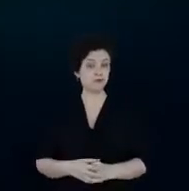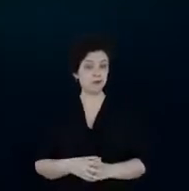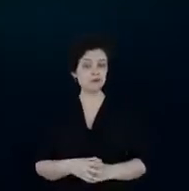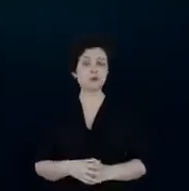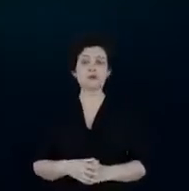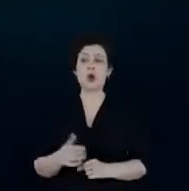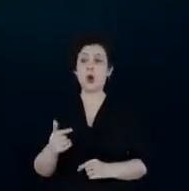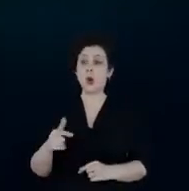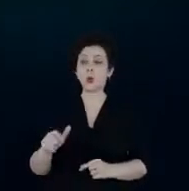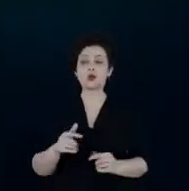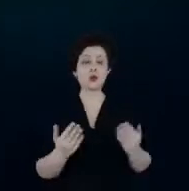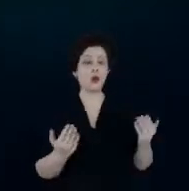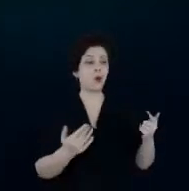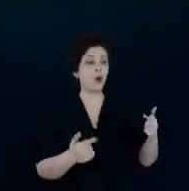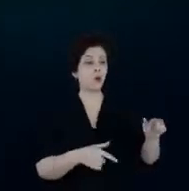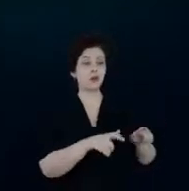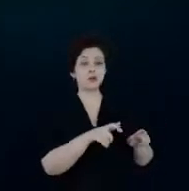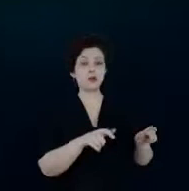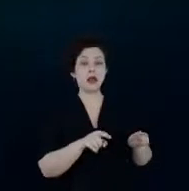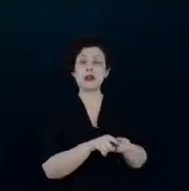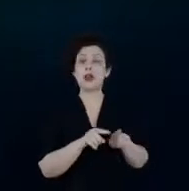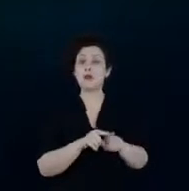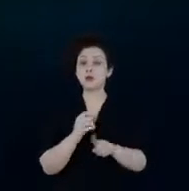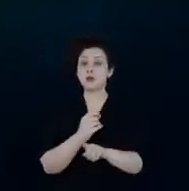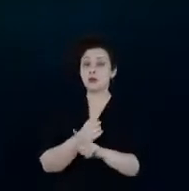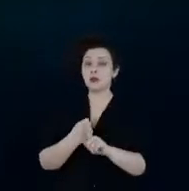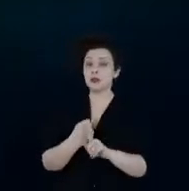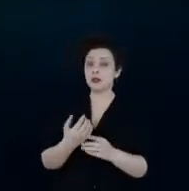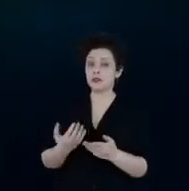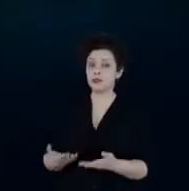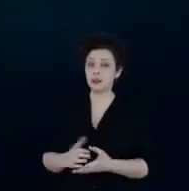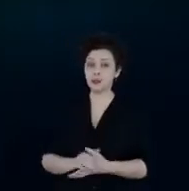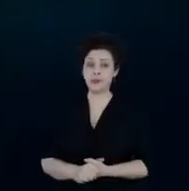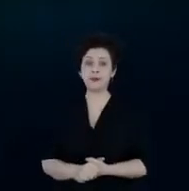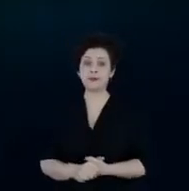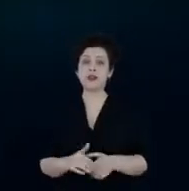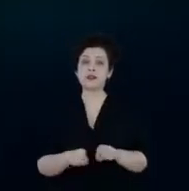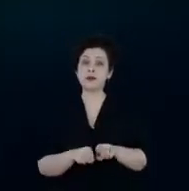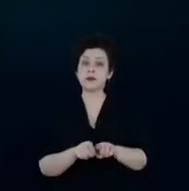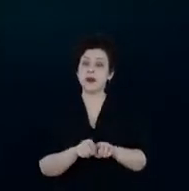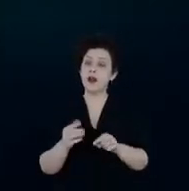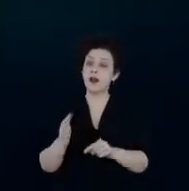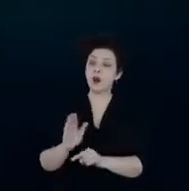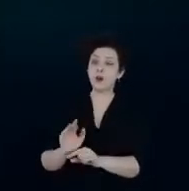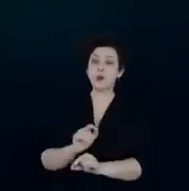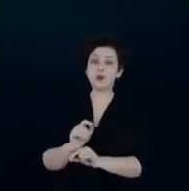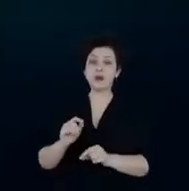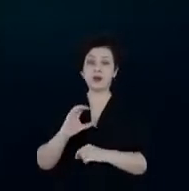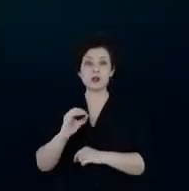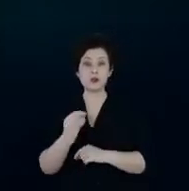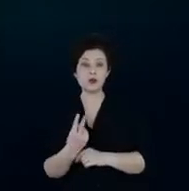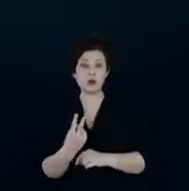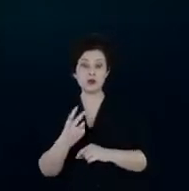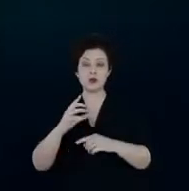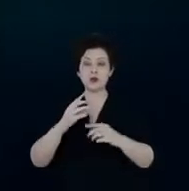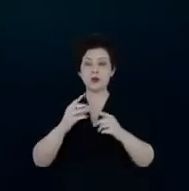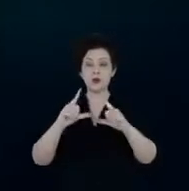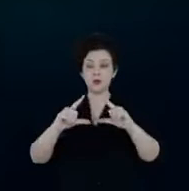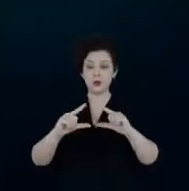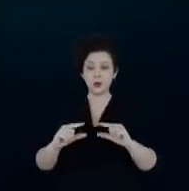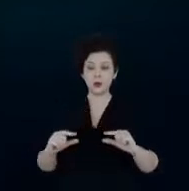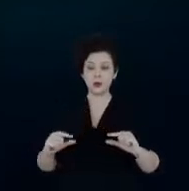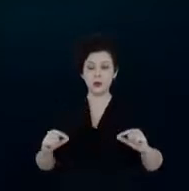consumidores, e para a sociedade. A gente está em um período de descarbonização, então a gente deixa de gerar mais energia para